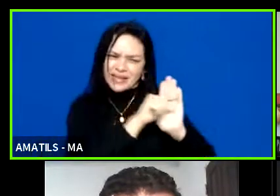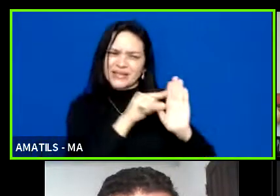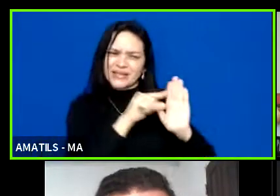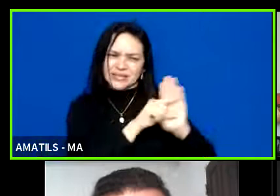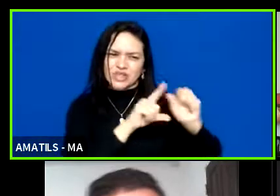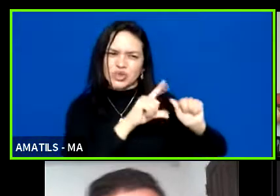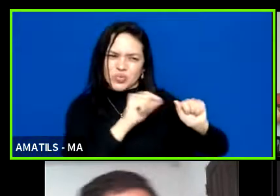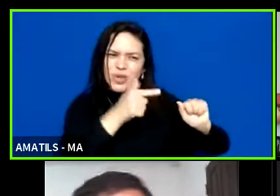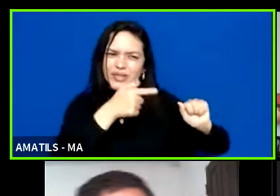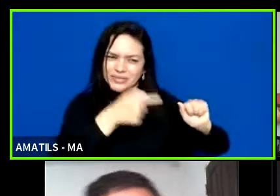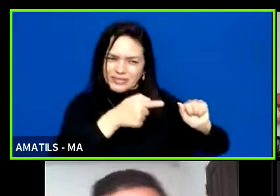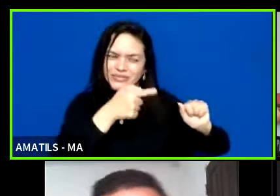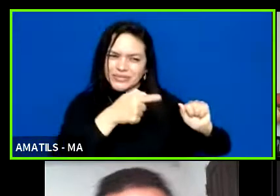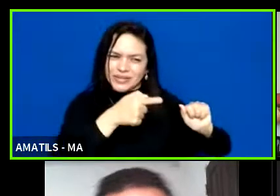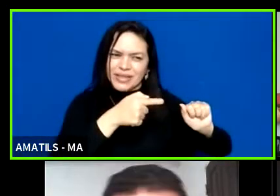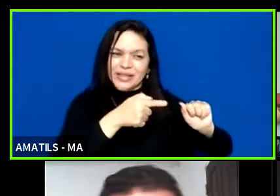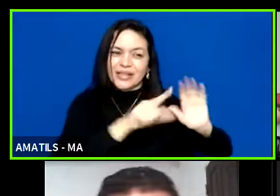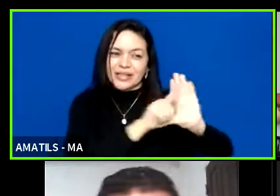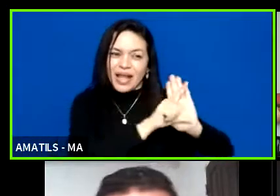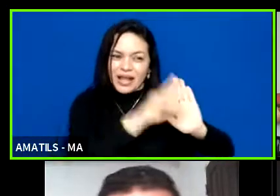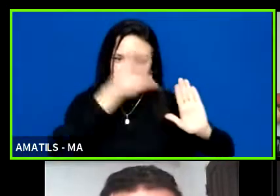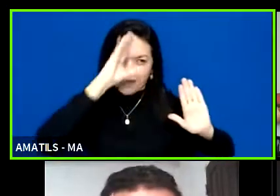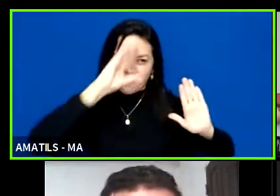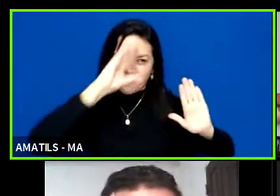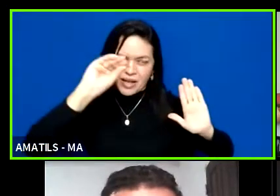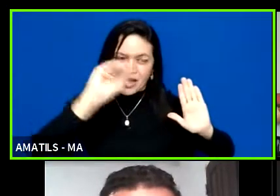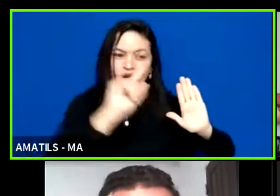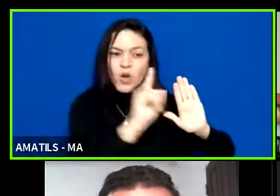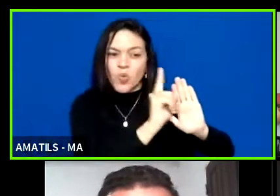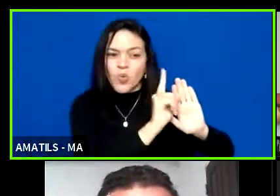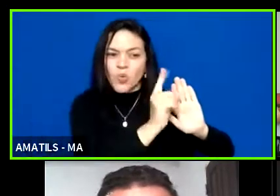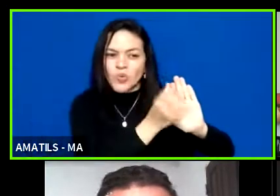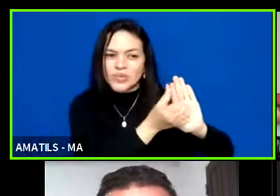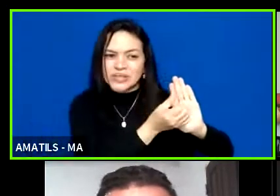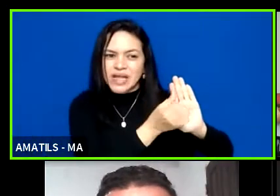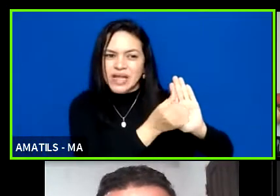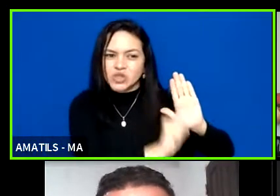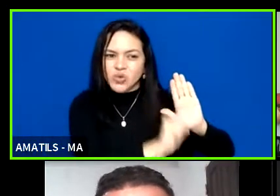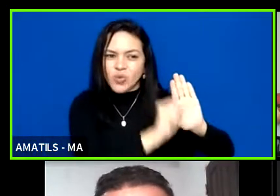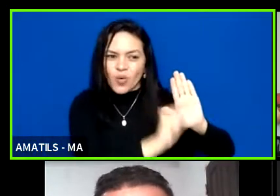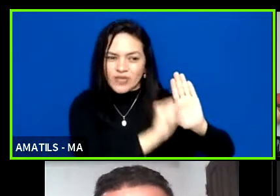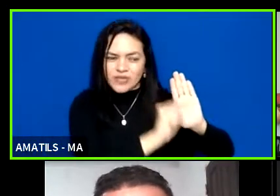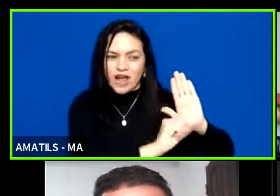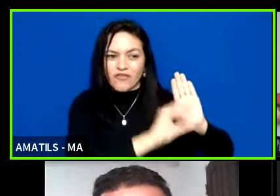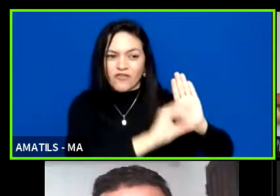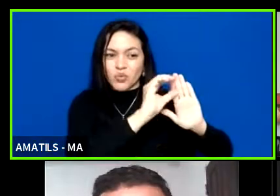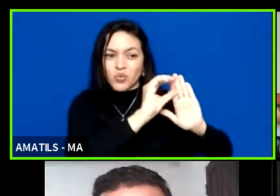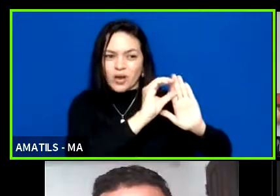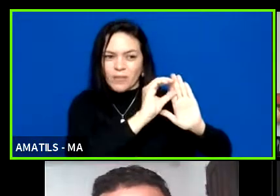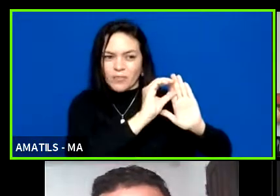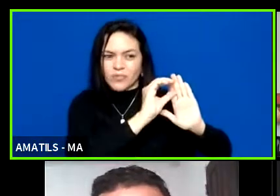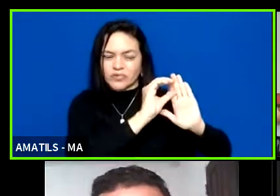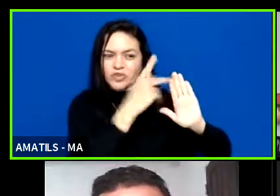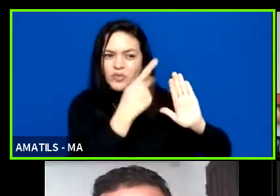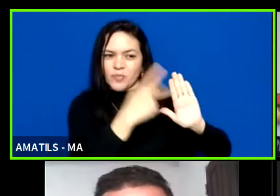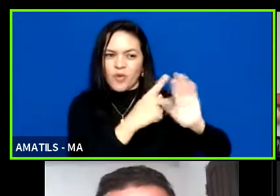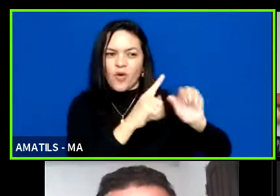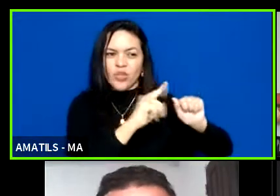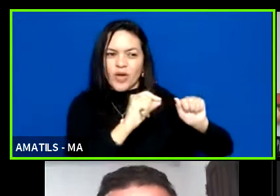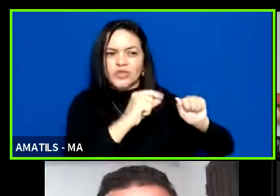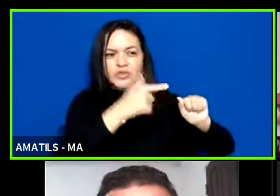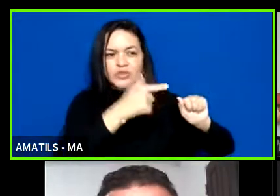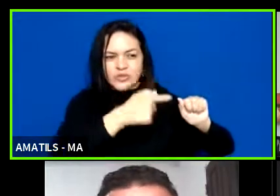7º incisos 1 6 e 8º do caput do artigo 7º da lei 9